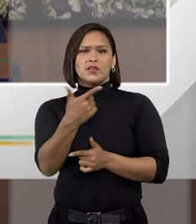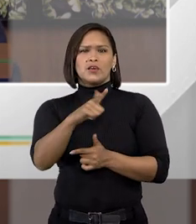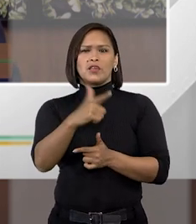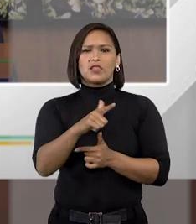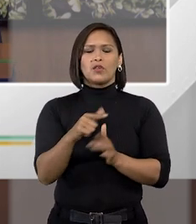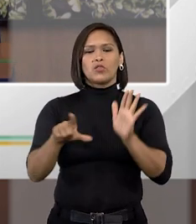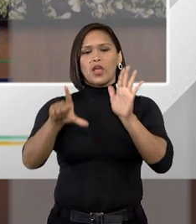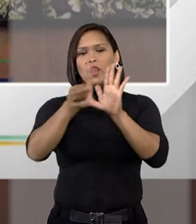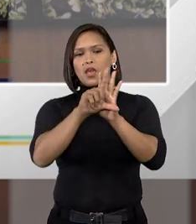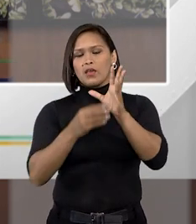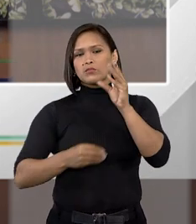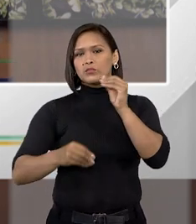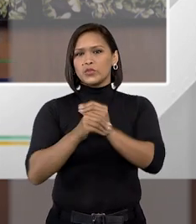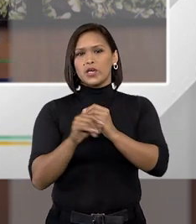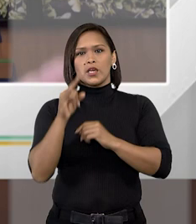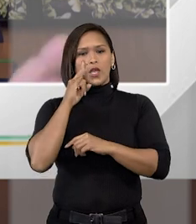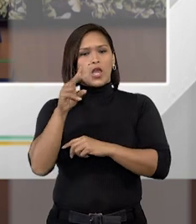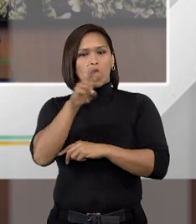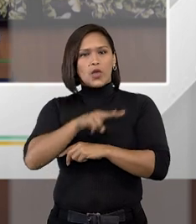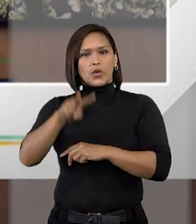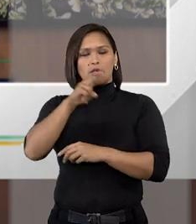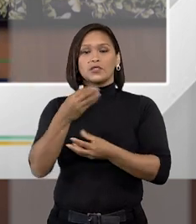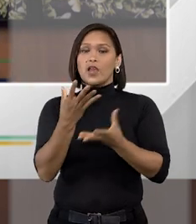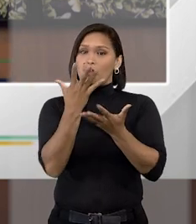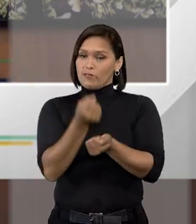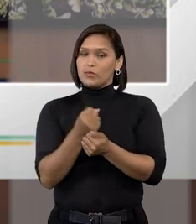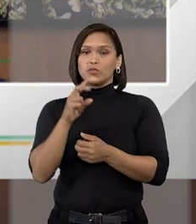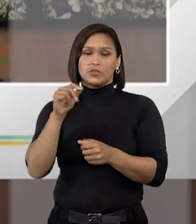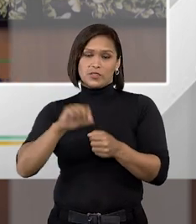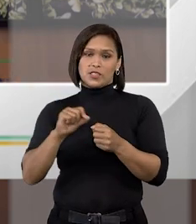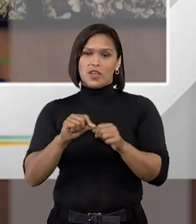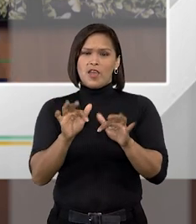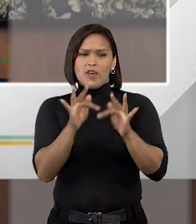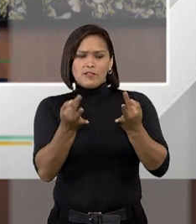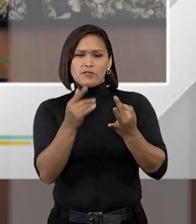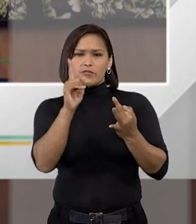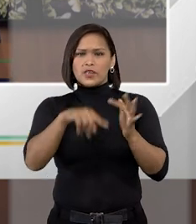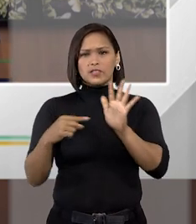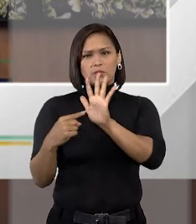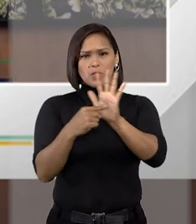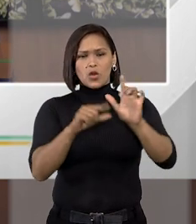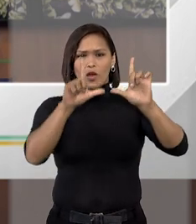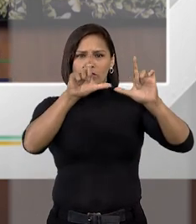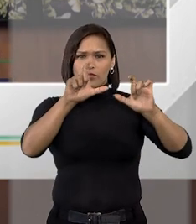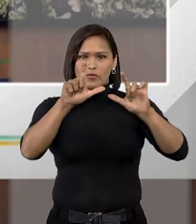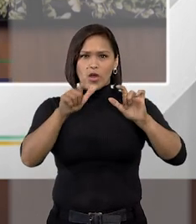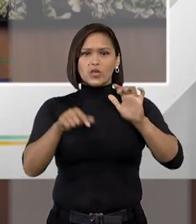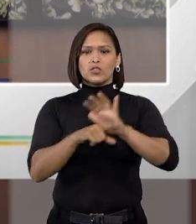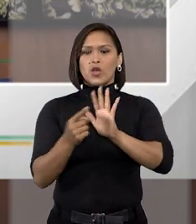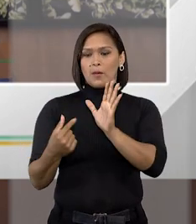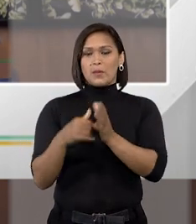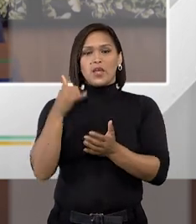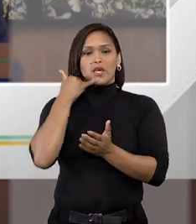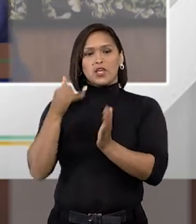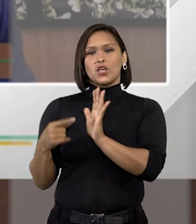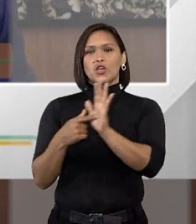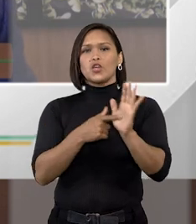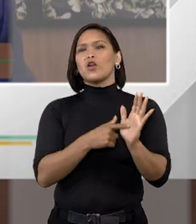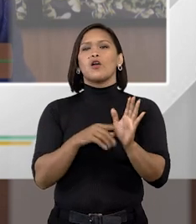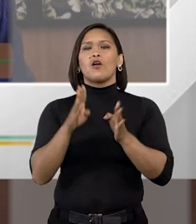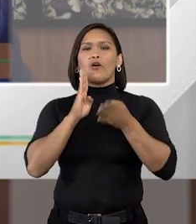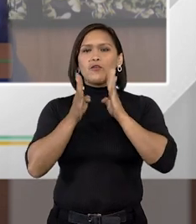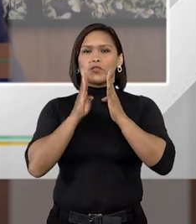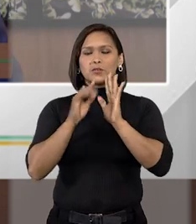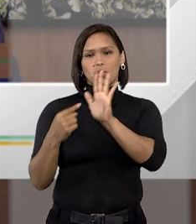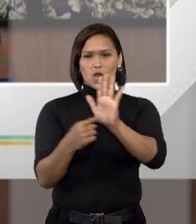tiver qualquer sanção de fazer esse reconhecimento vamos fazer é muito mais fácil você mostra a foto de alguém mostra ou pega no celular aqui o Facebook de